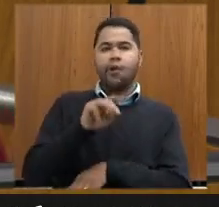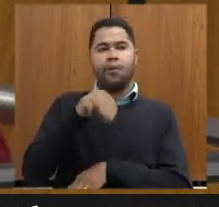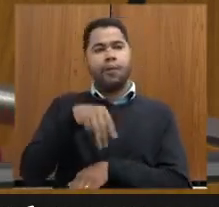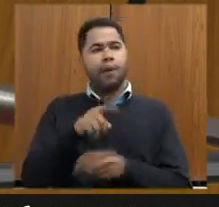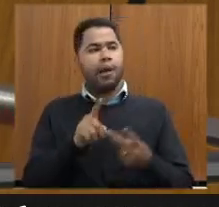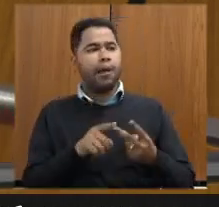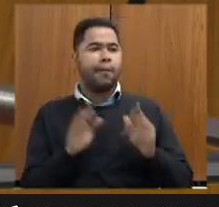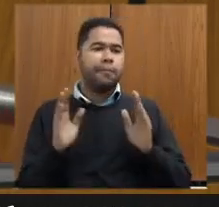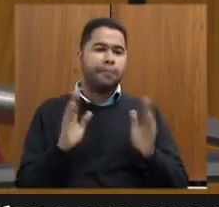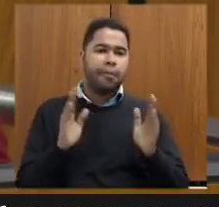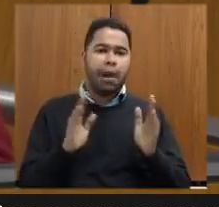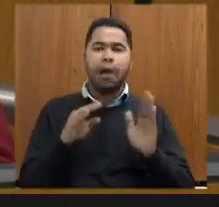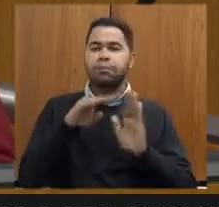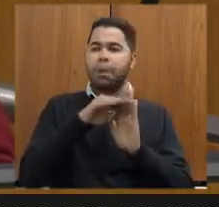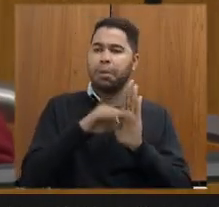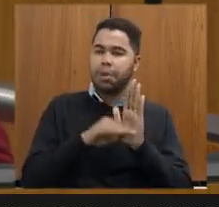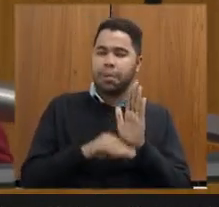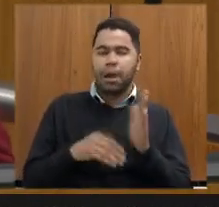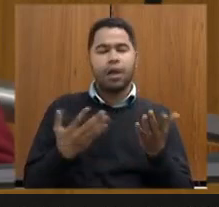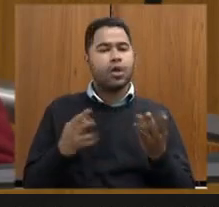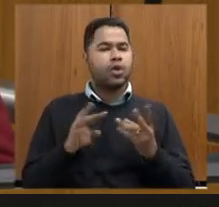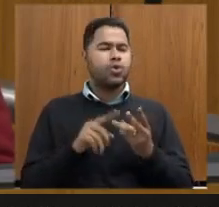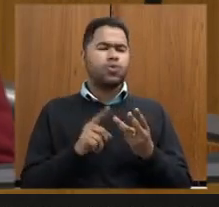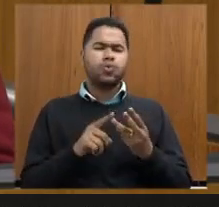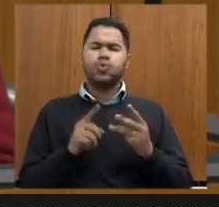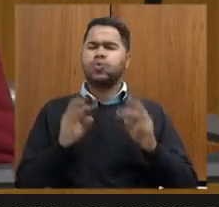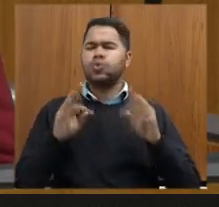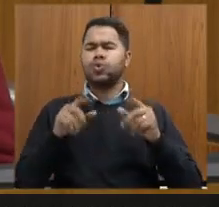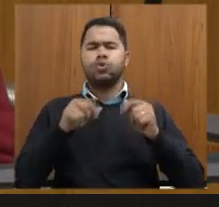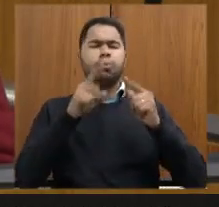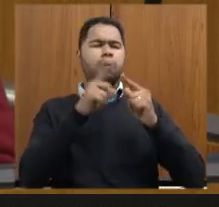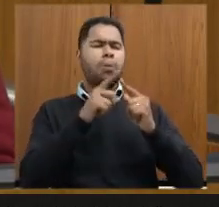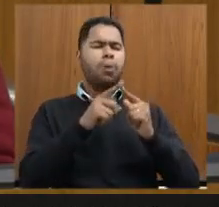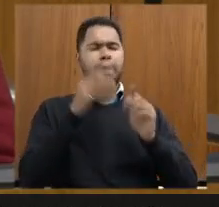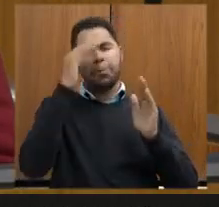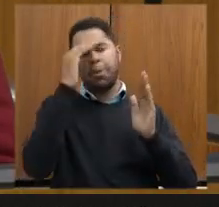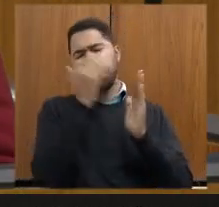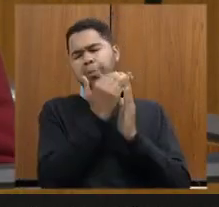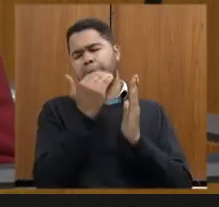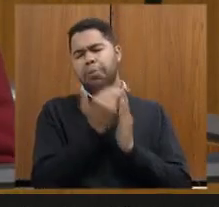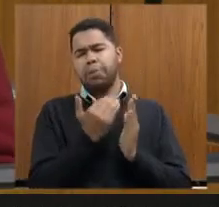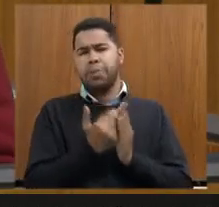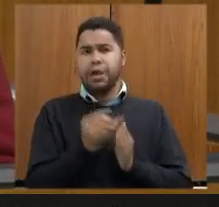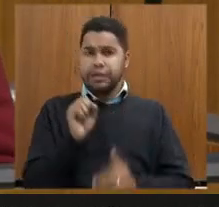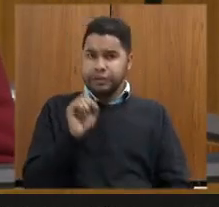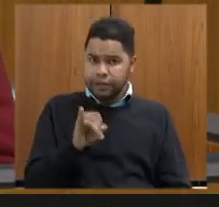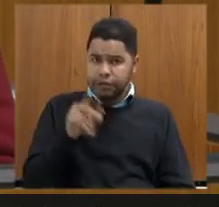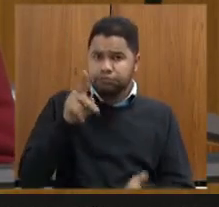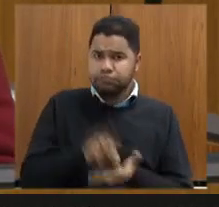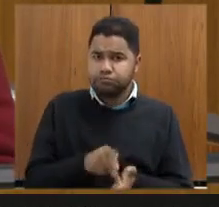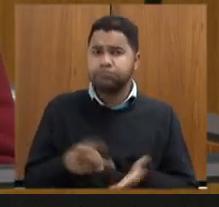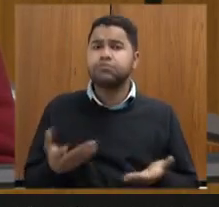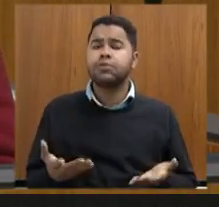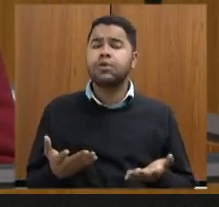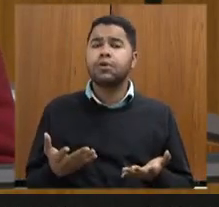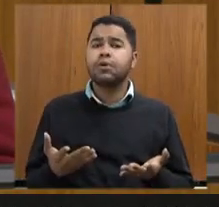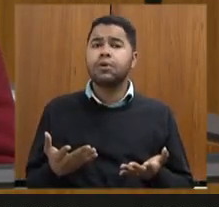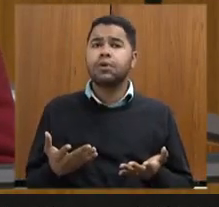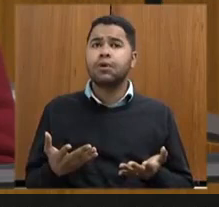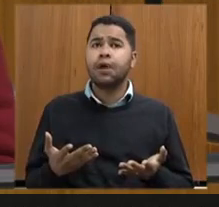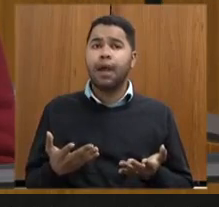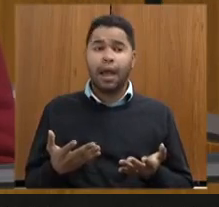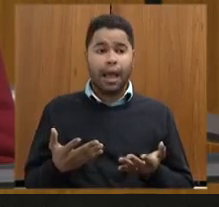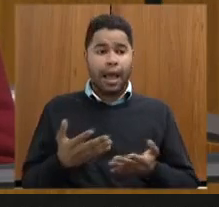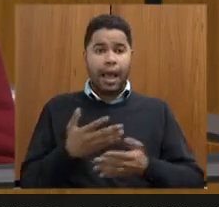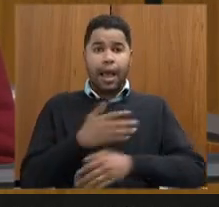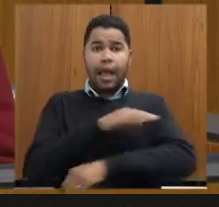prazos que precisam ser cumpridos e tudo foi tecnicamente respeitado se tudo tivesse sido tecnicamente respeitado a terra do curral